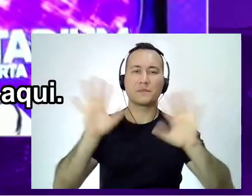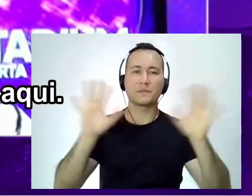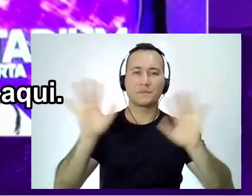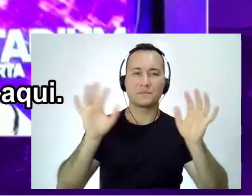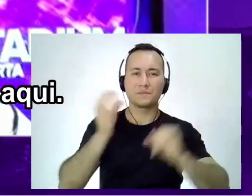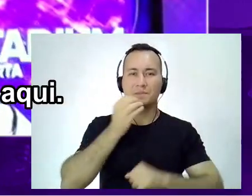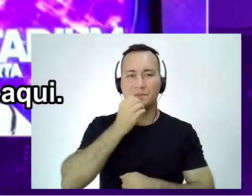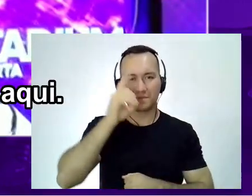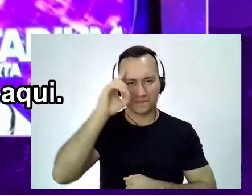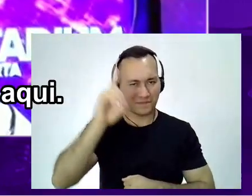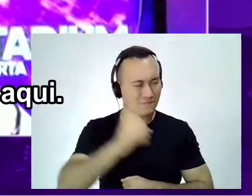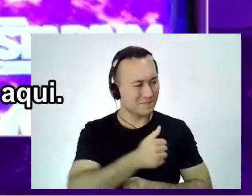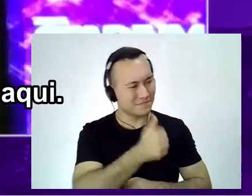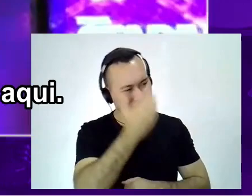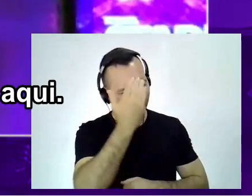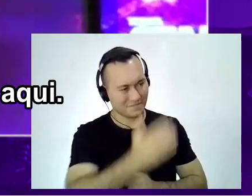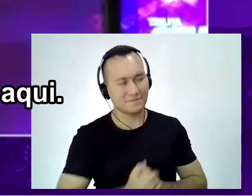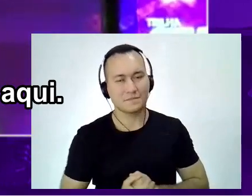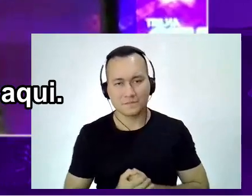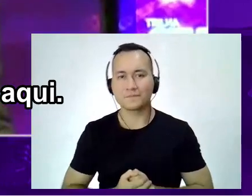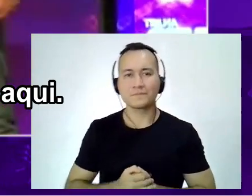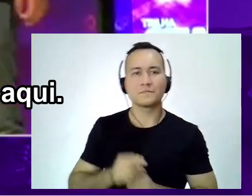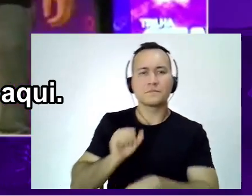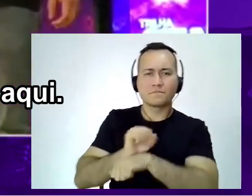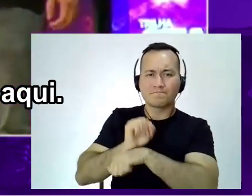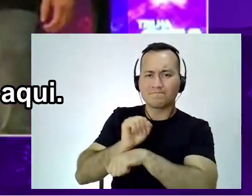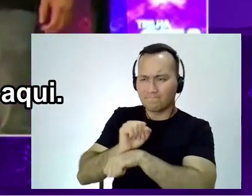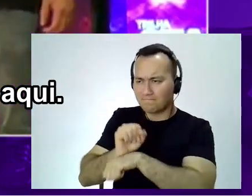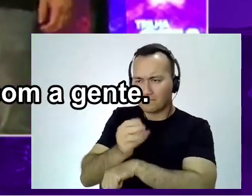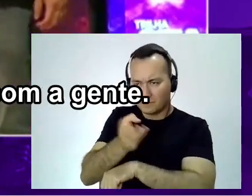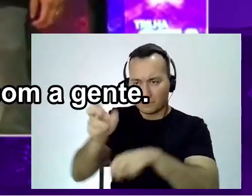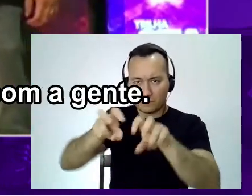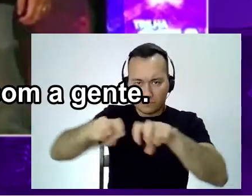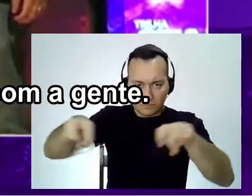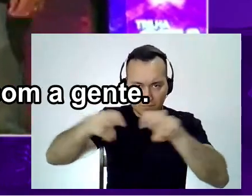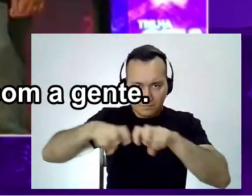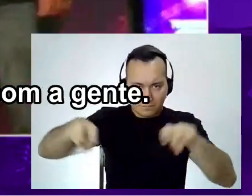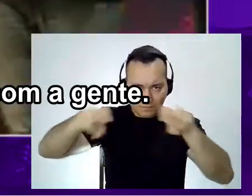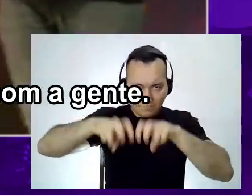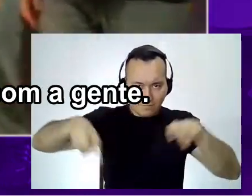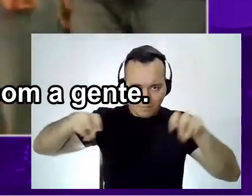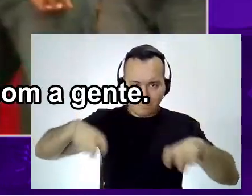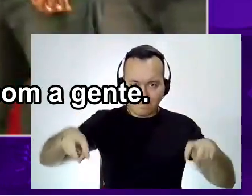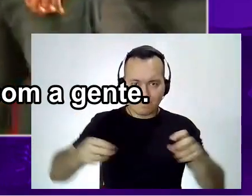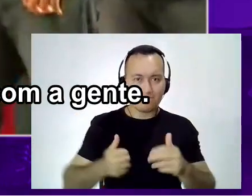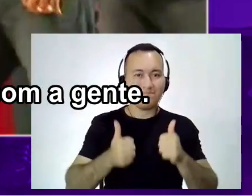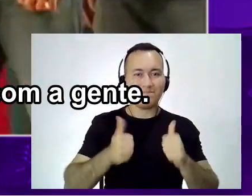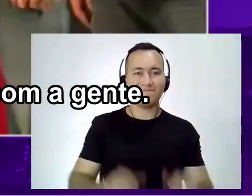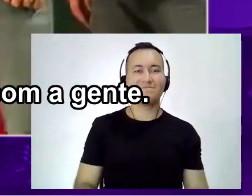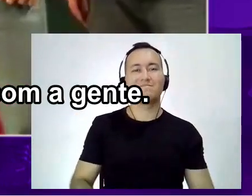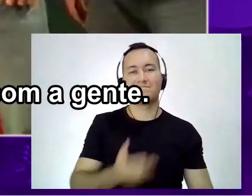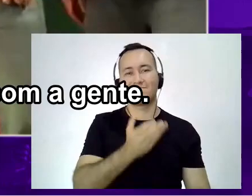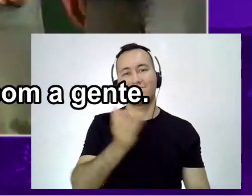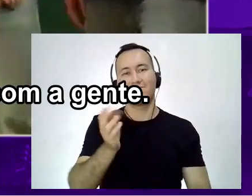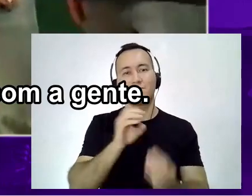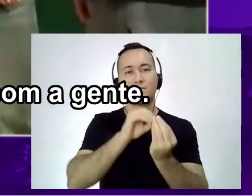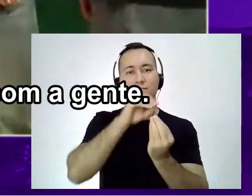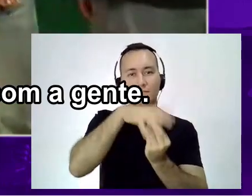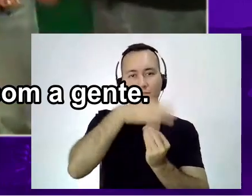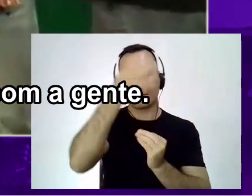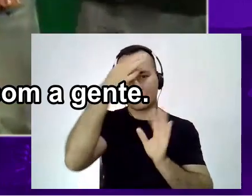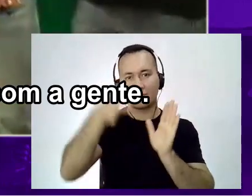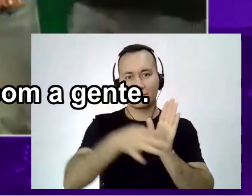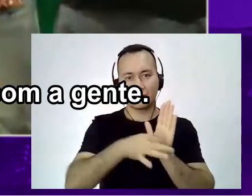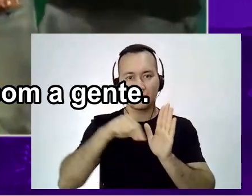A gente vai esperar ainda o pessoal se reorganizar aqui, todo mundo da trilha Inteligência Artificial vai